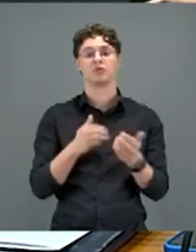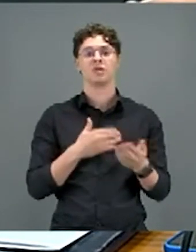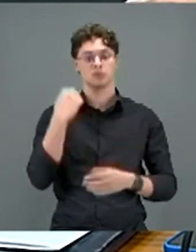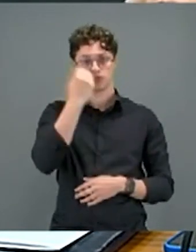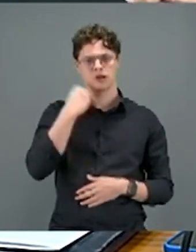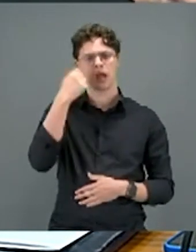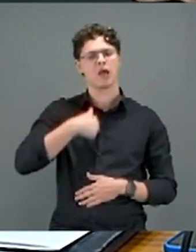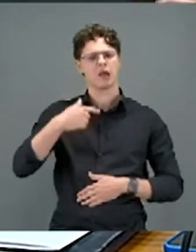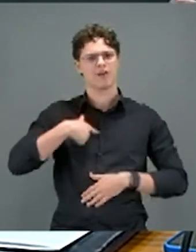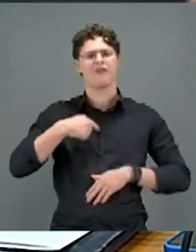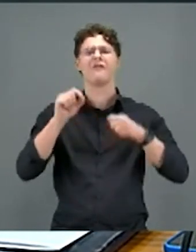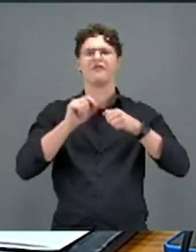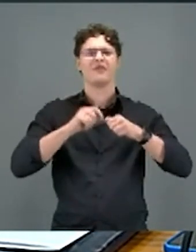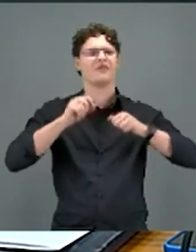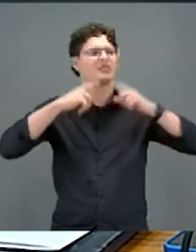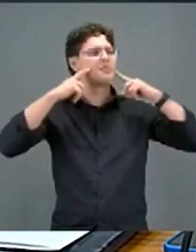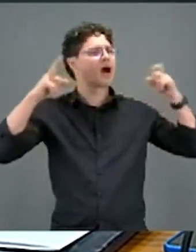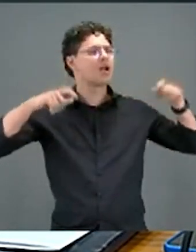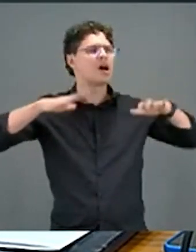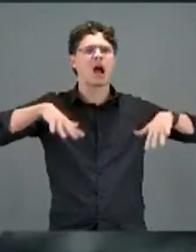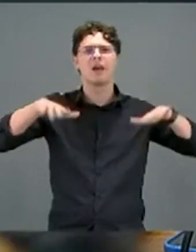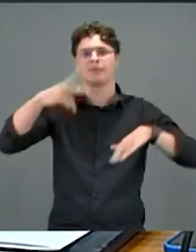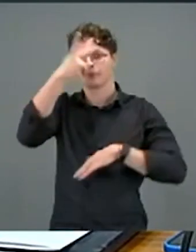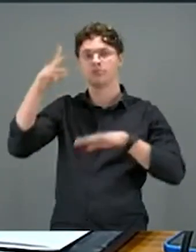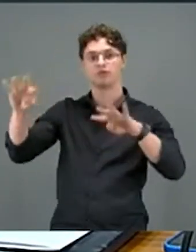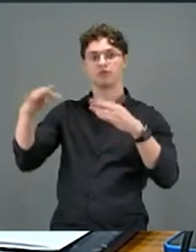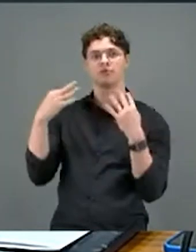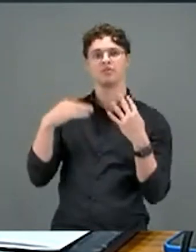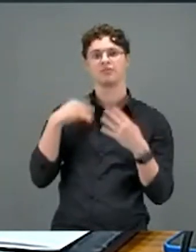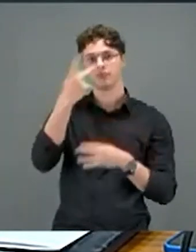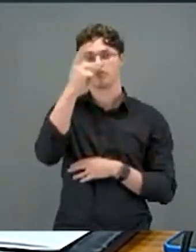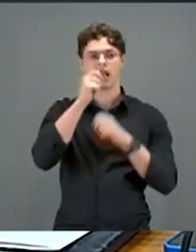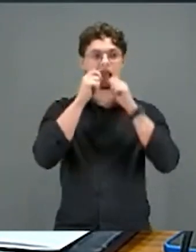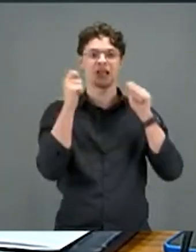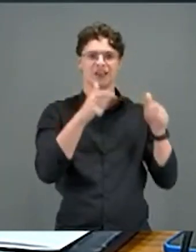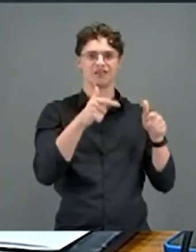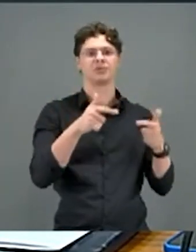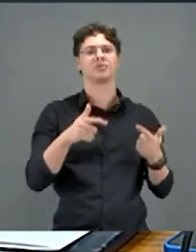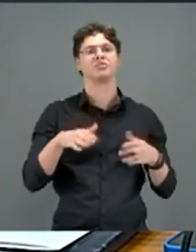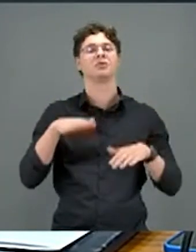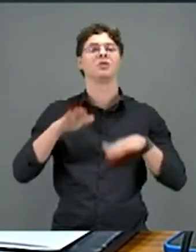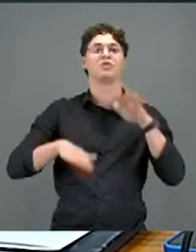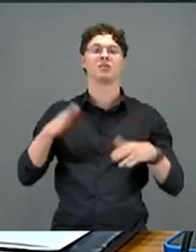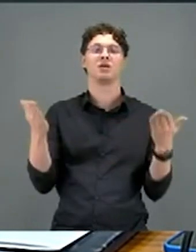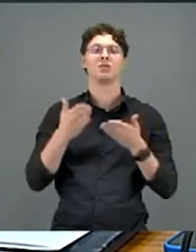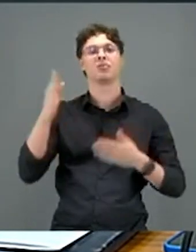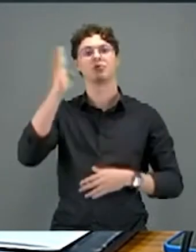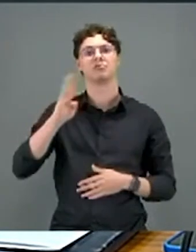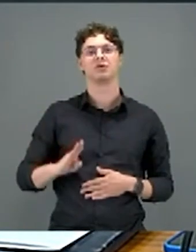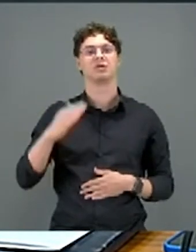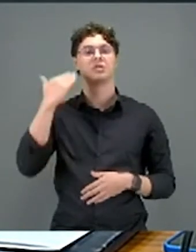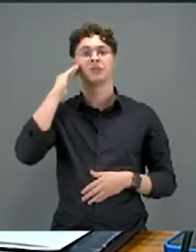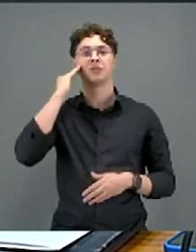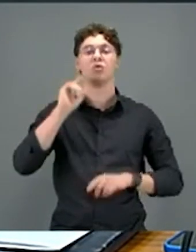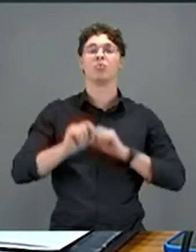barulhenta e todo mundo ouve o que essa senadora fala para criticar, quem sabe agora o Brasil entende